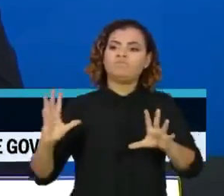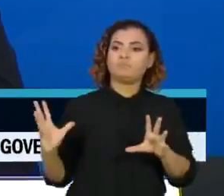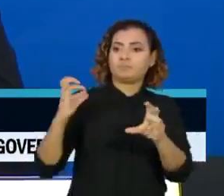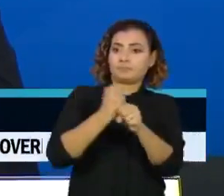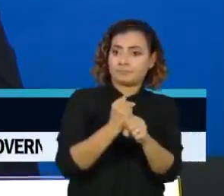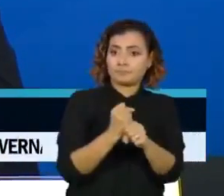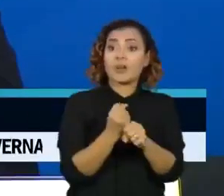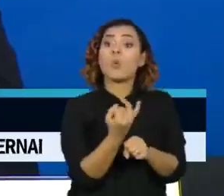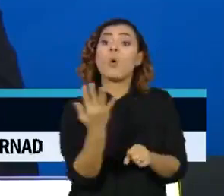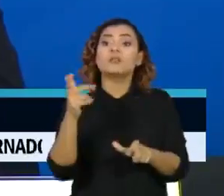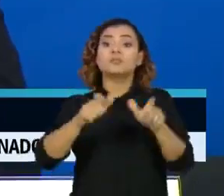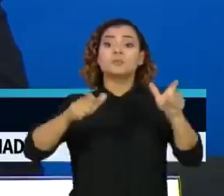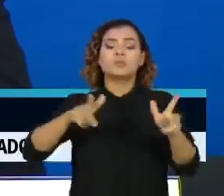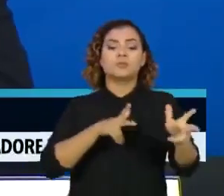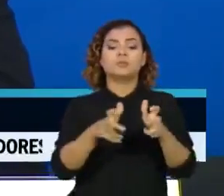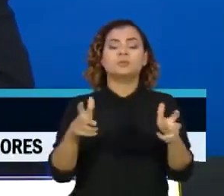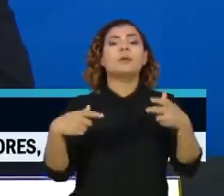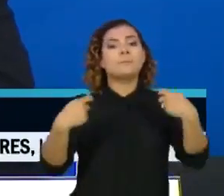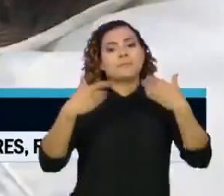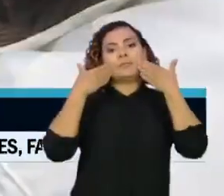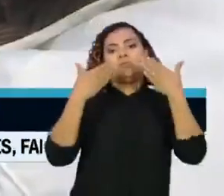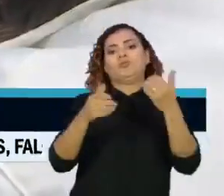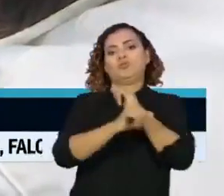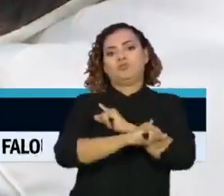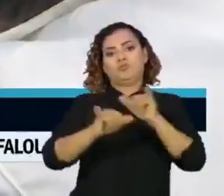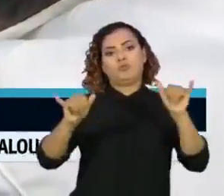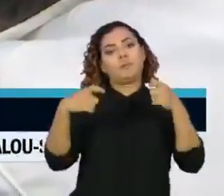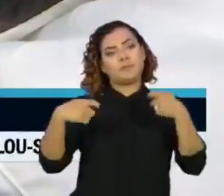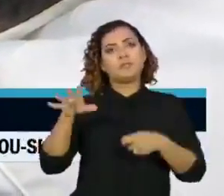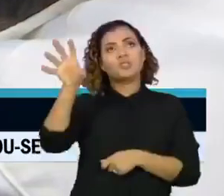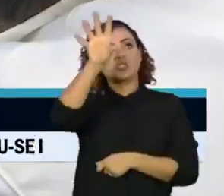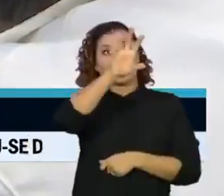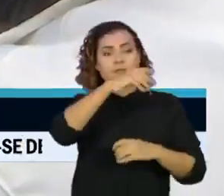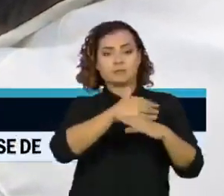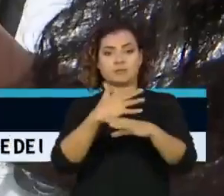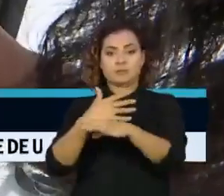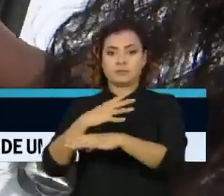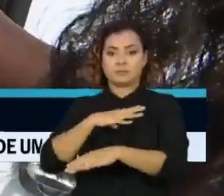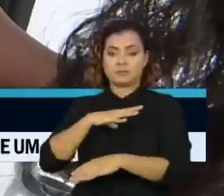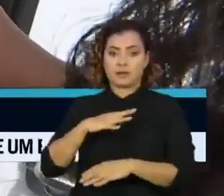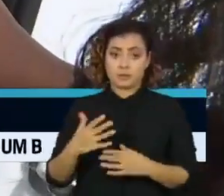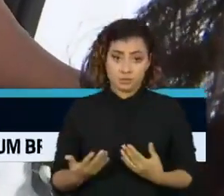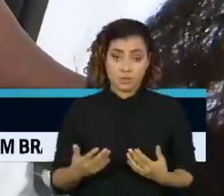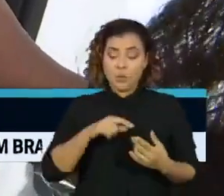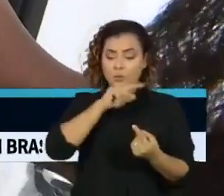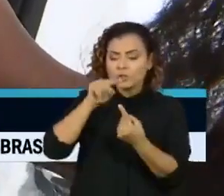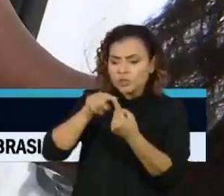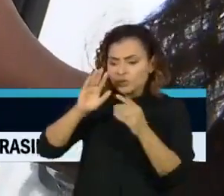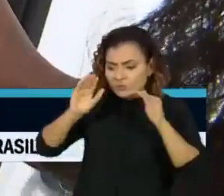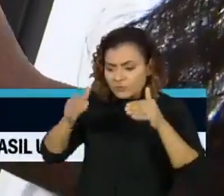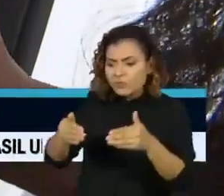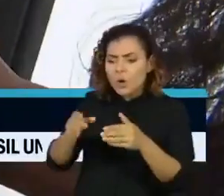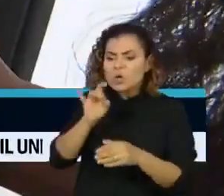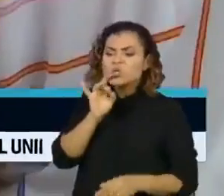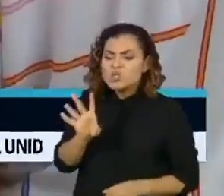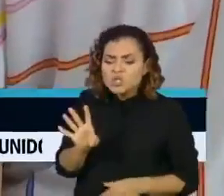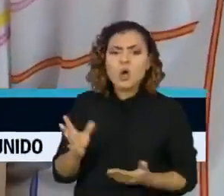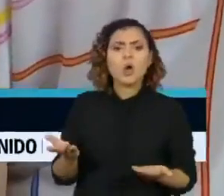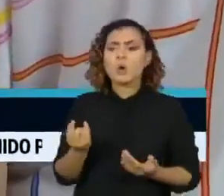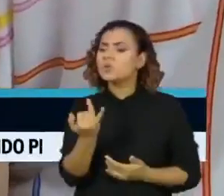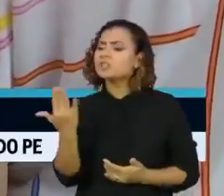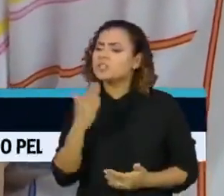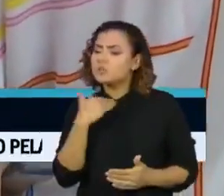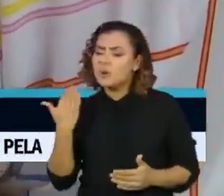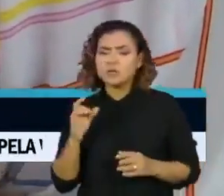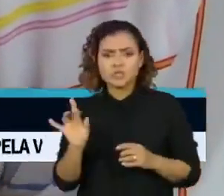o número de vacinados nos estados e nas cidades. Que o foco não fique apenas no número de